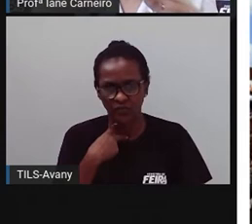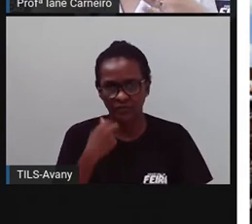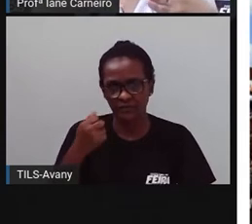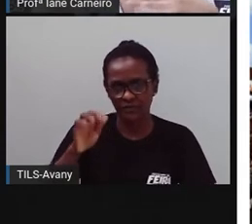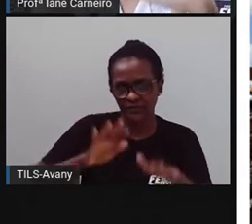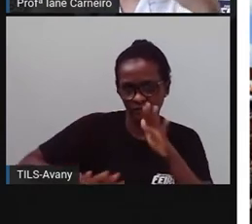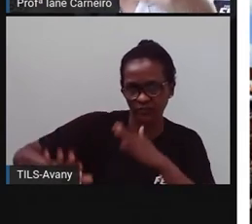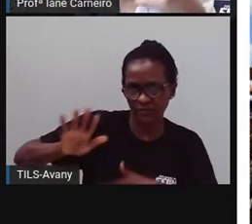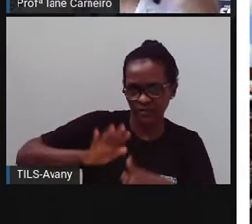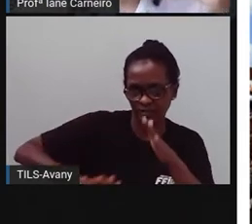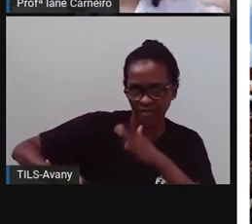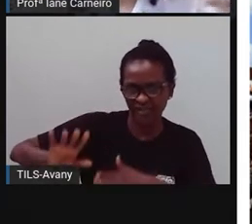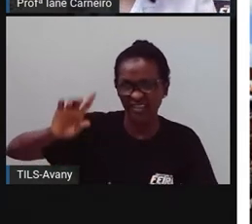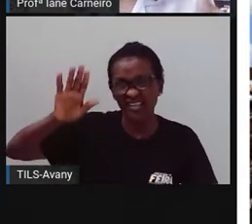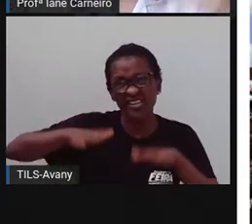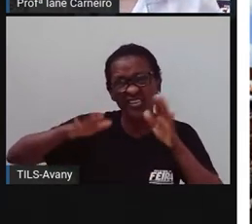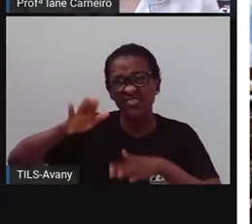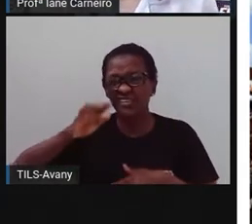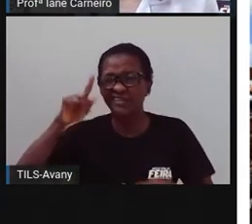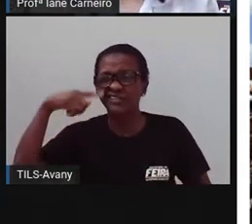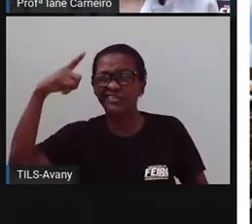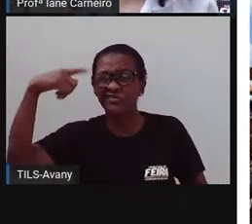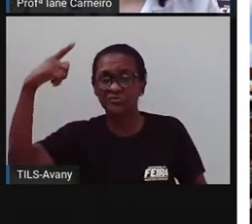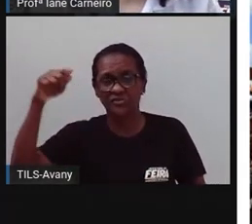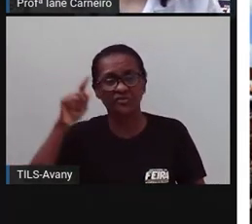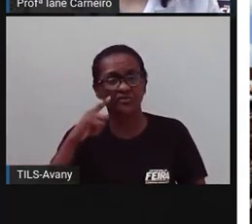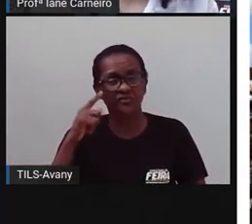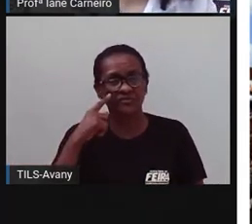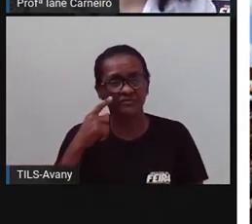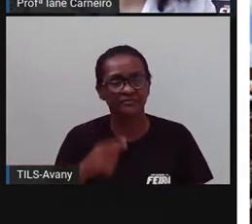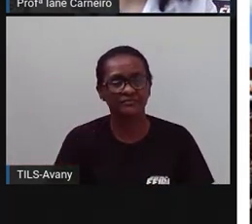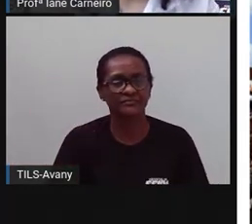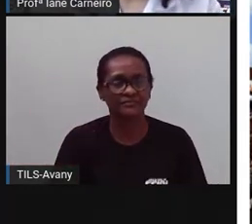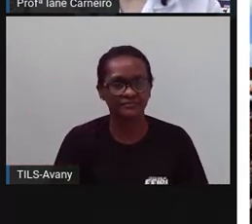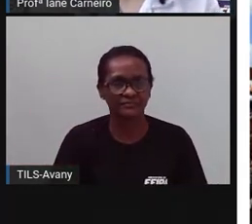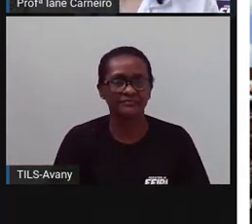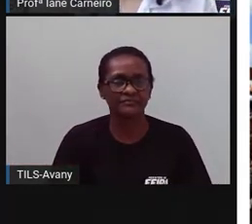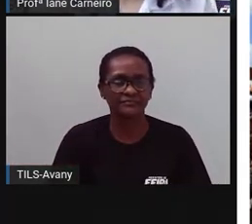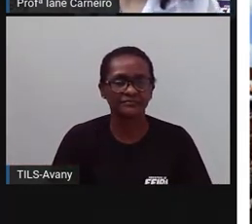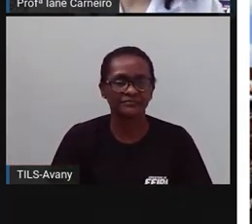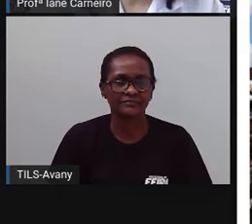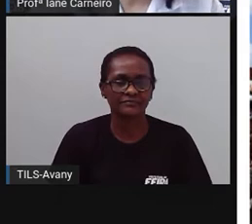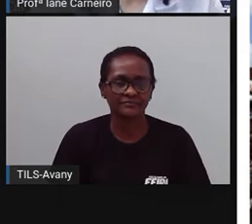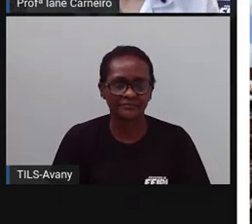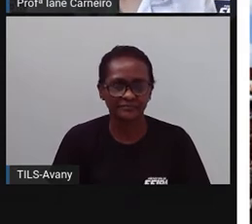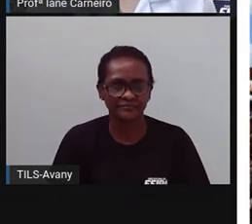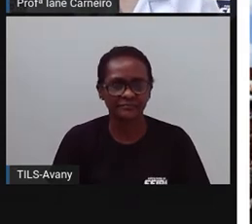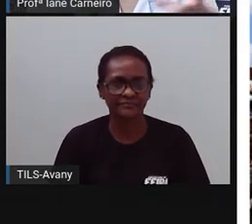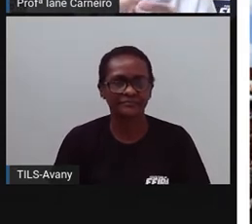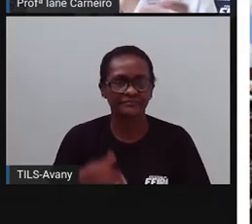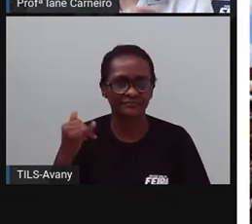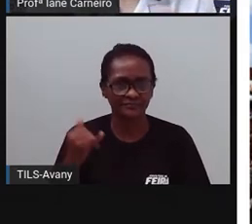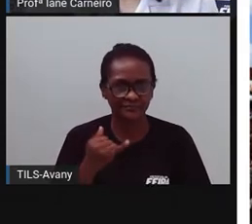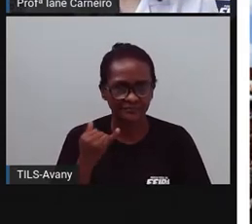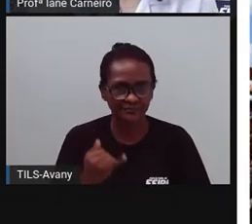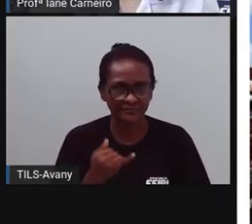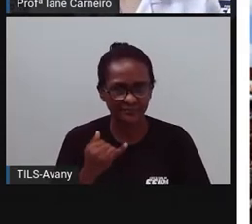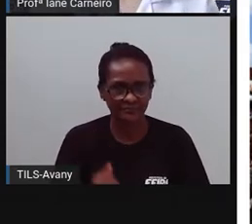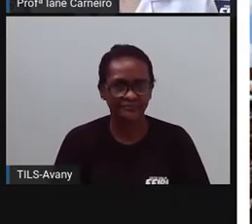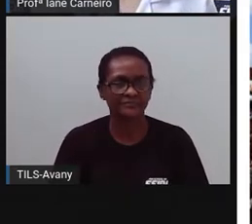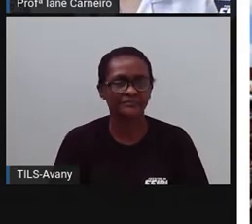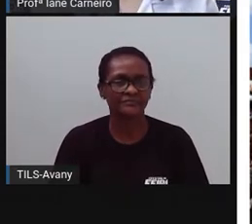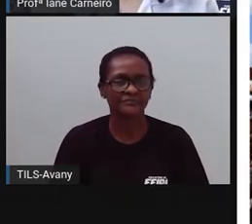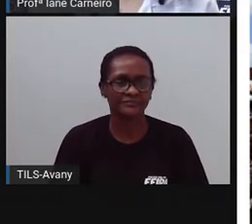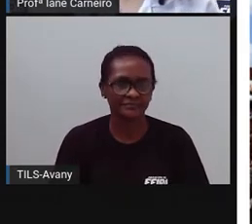estamos voltando, né? Aos poucos, a normalidade de alguns eventos. Ainda que pequenos, né?